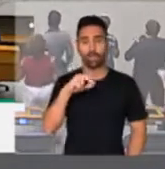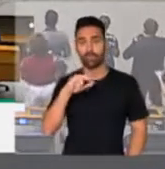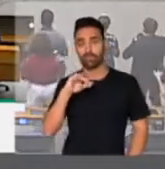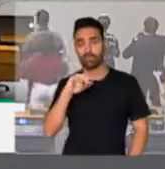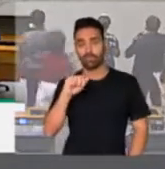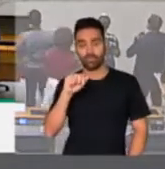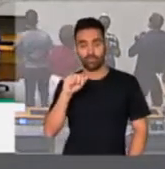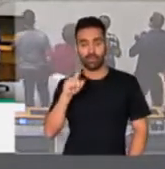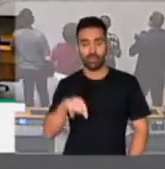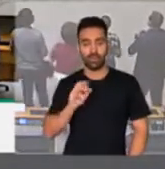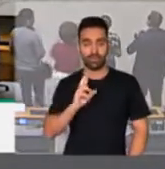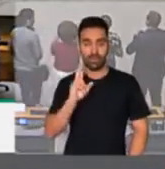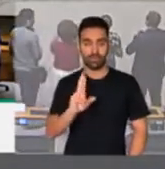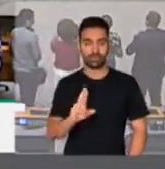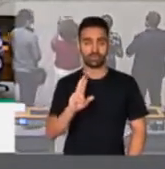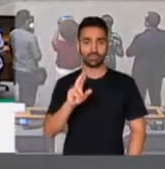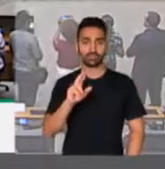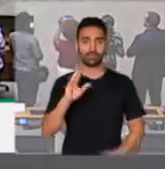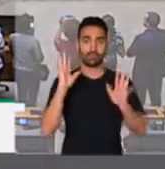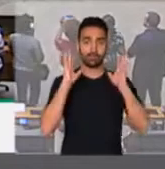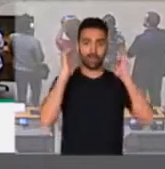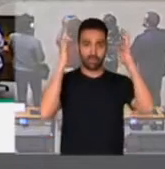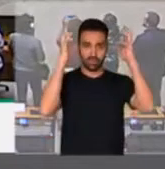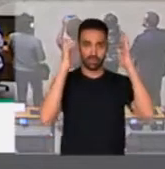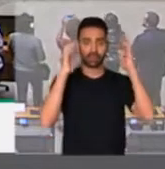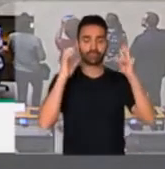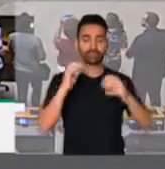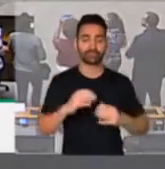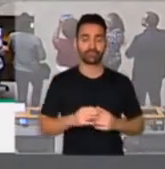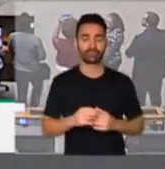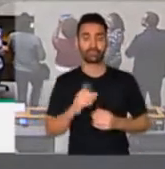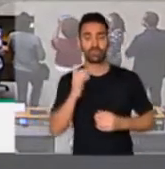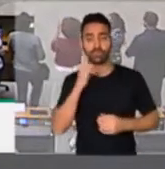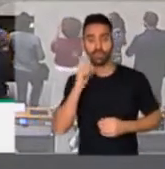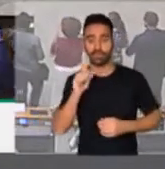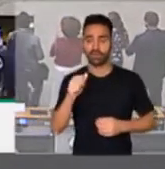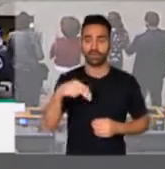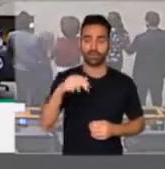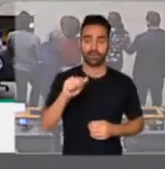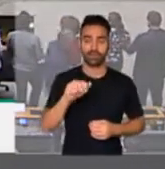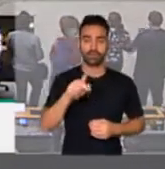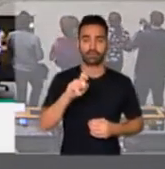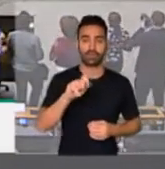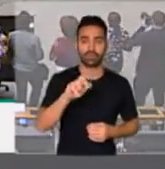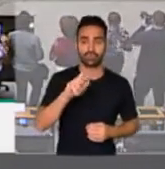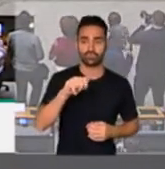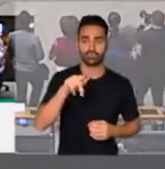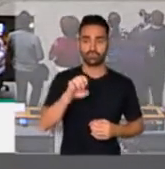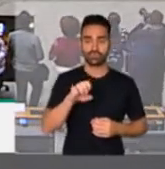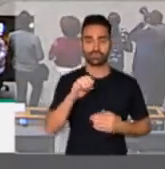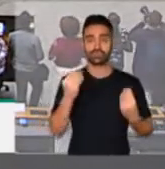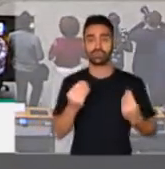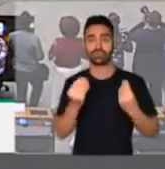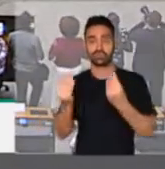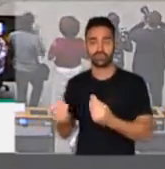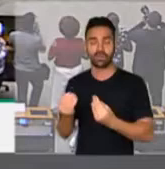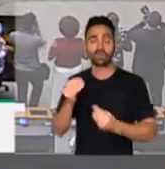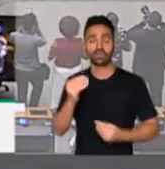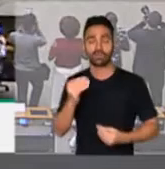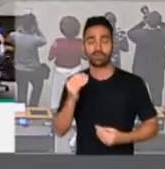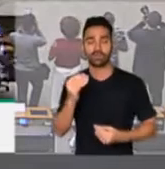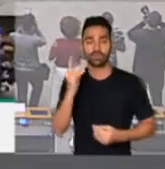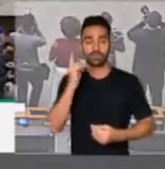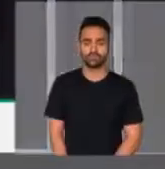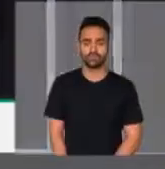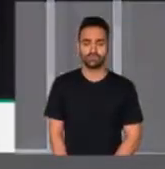representando a graciada, em memória, Marielle Franco, indicada pela deputada Ana Perugine. A medalha será entregue pela deputada Talíria